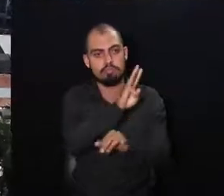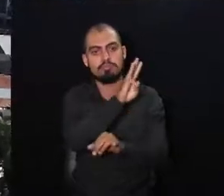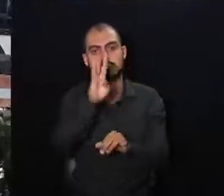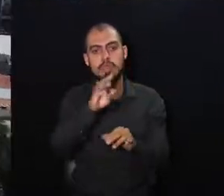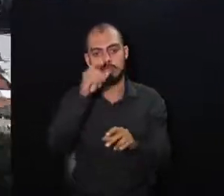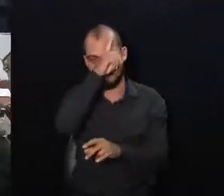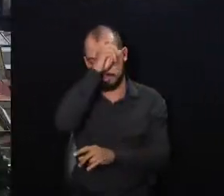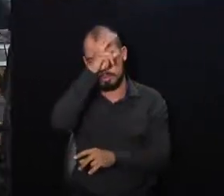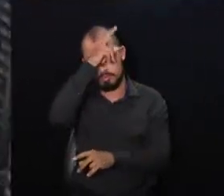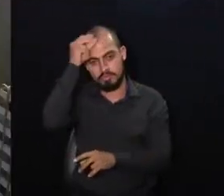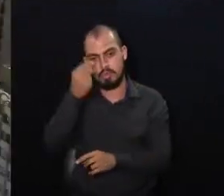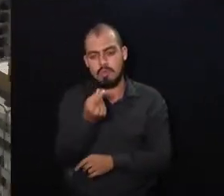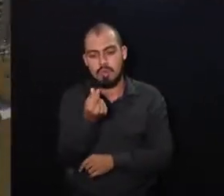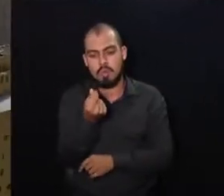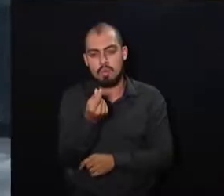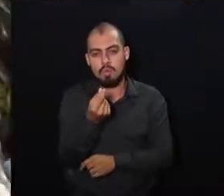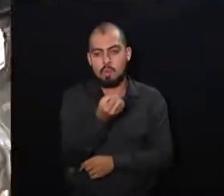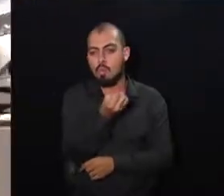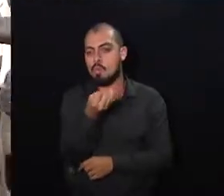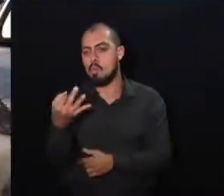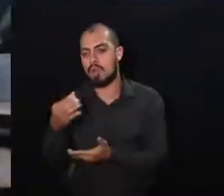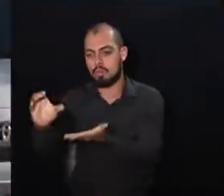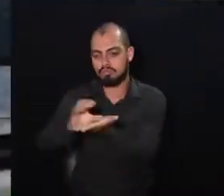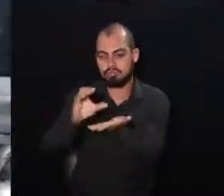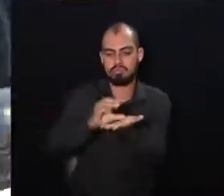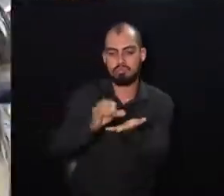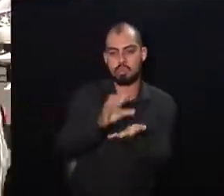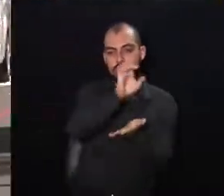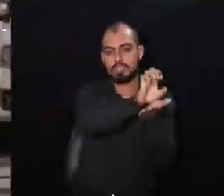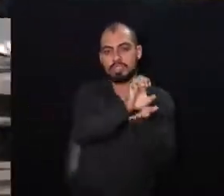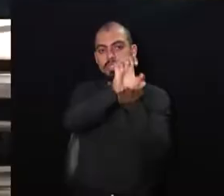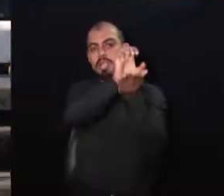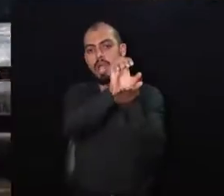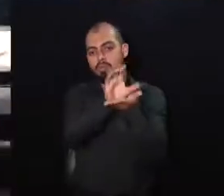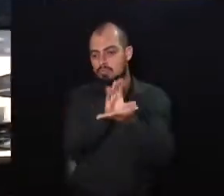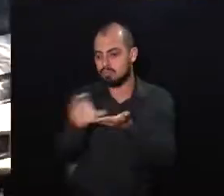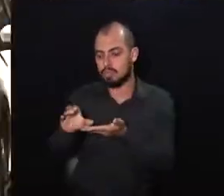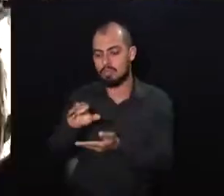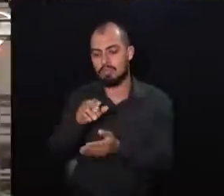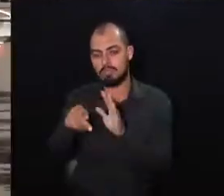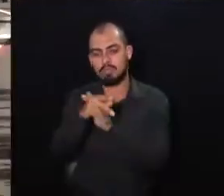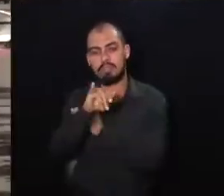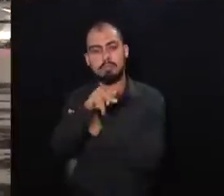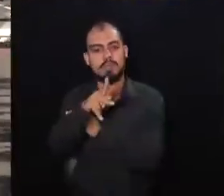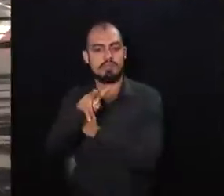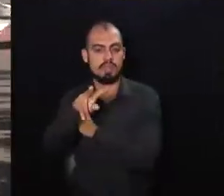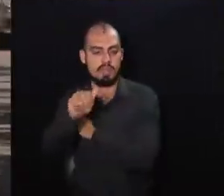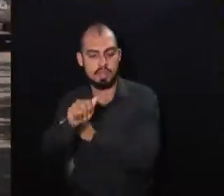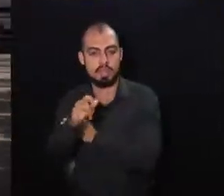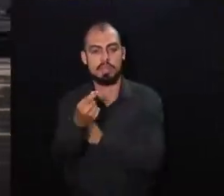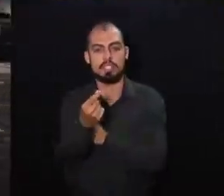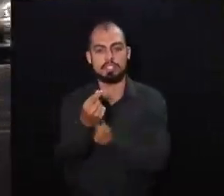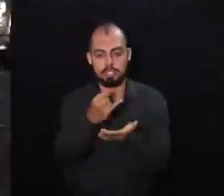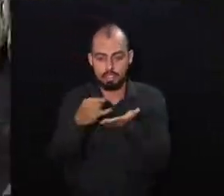valores que o poder executivo recebe do governo estadual pelo recolhimento do IPVA, Imposto sobre Propriedades de